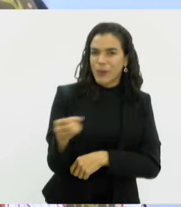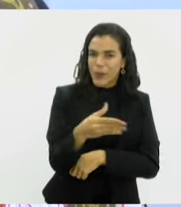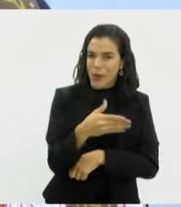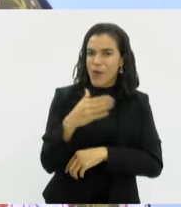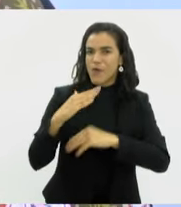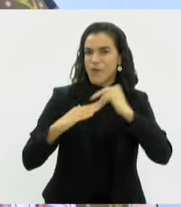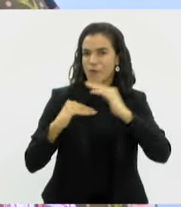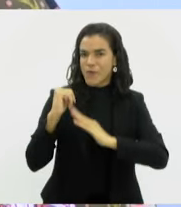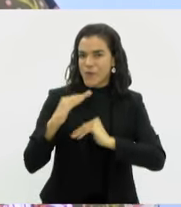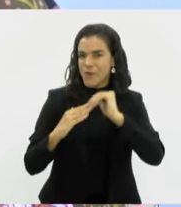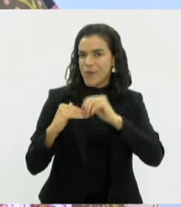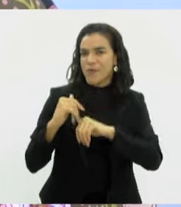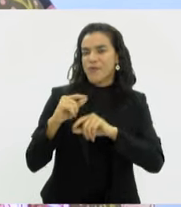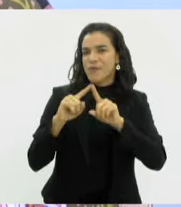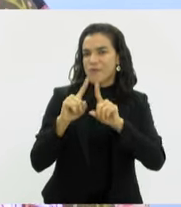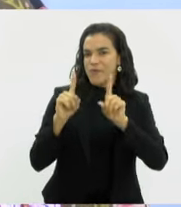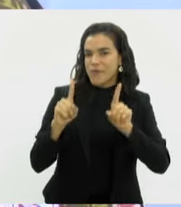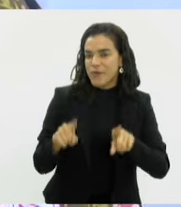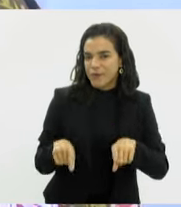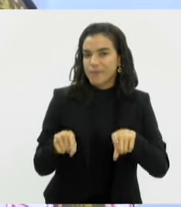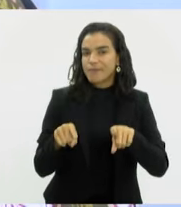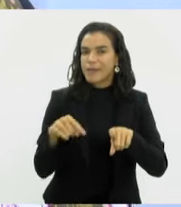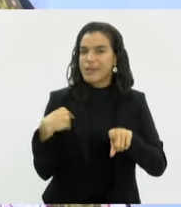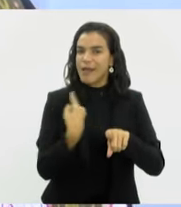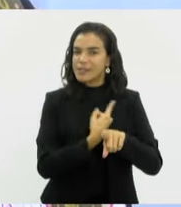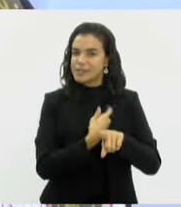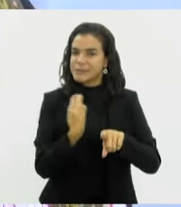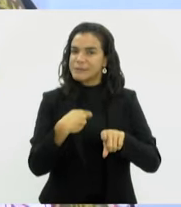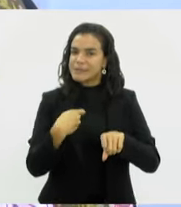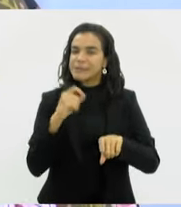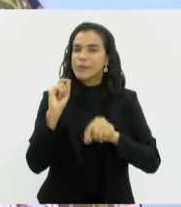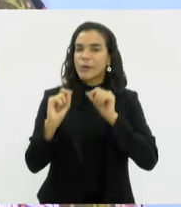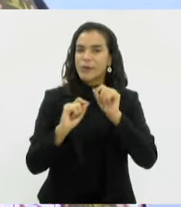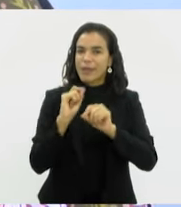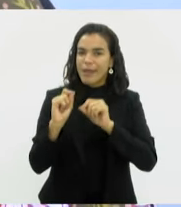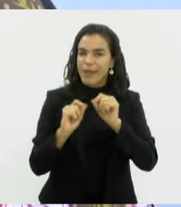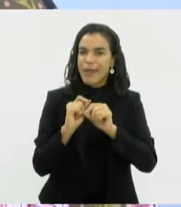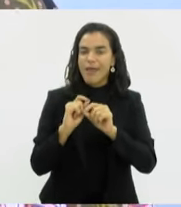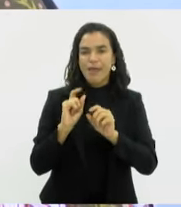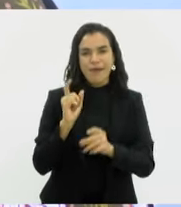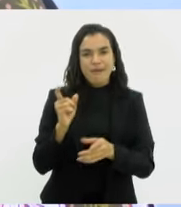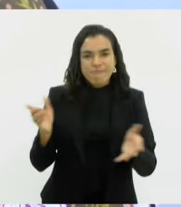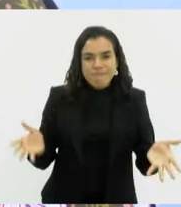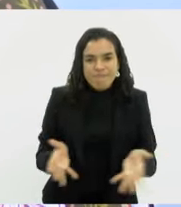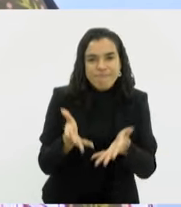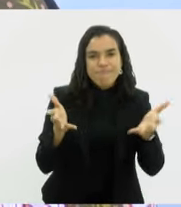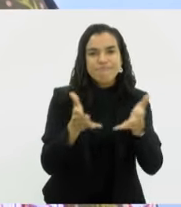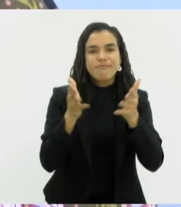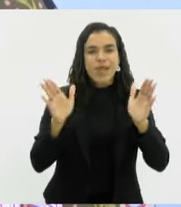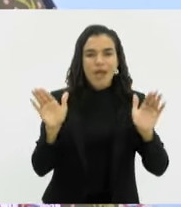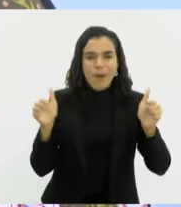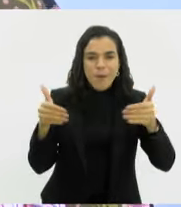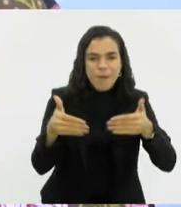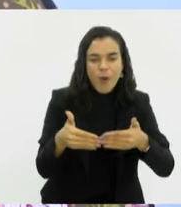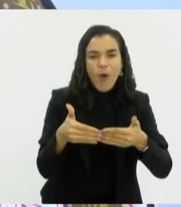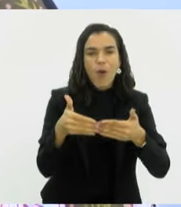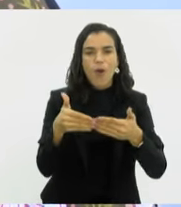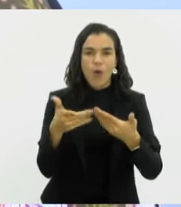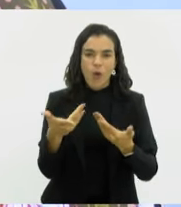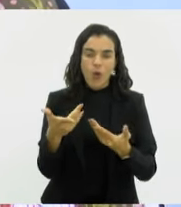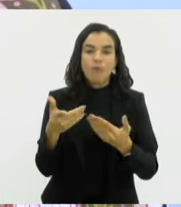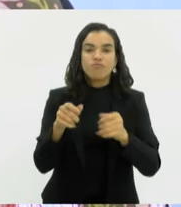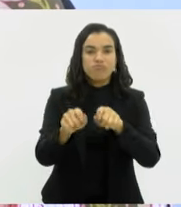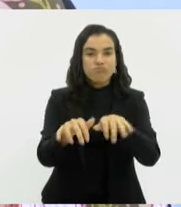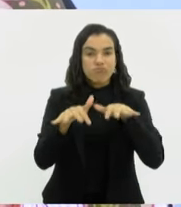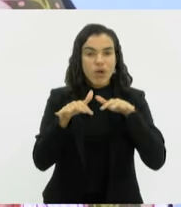profissionais. E isso faz com que a gente tenha que investir em encontros que falem sobre esse tema. Então, nós temos esse curso com